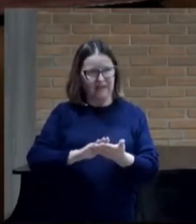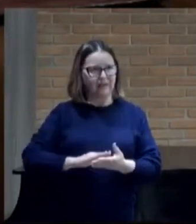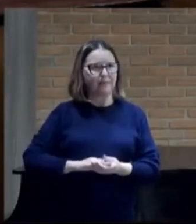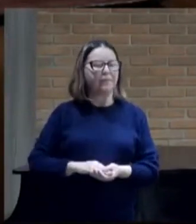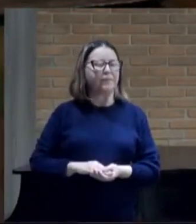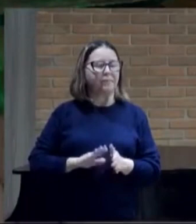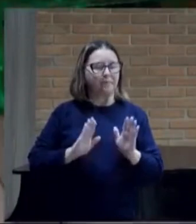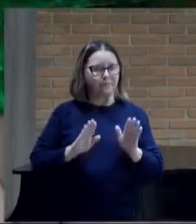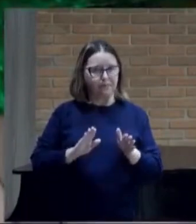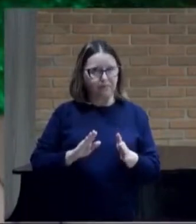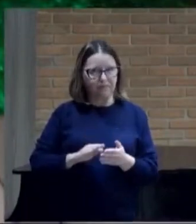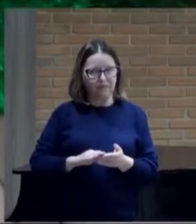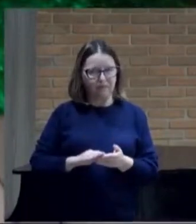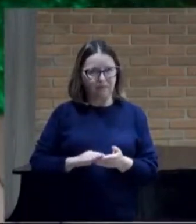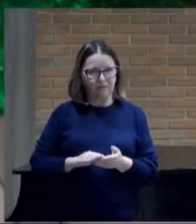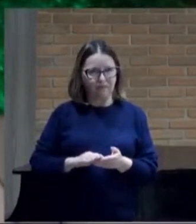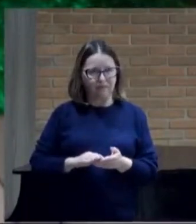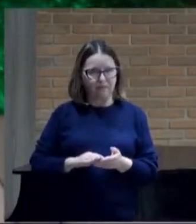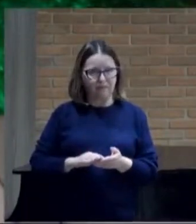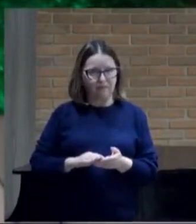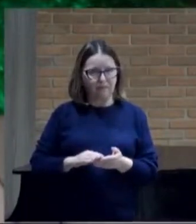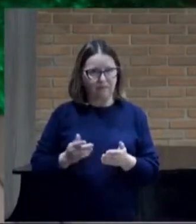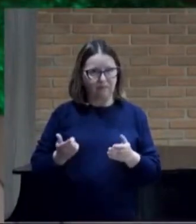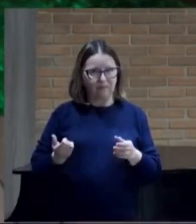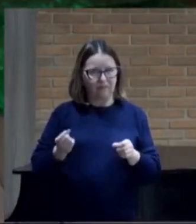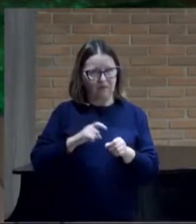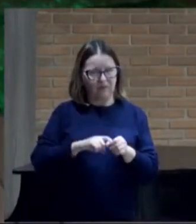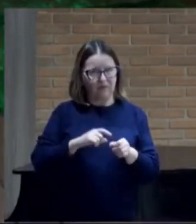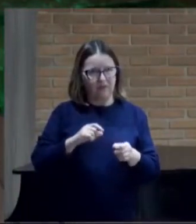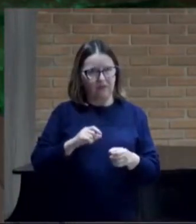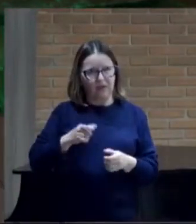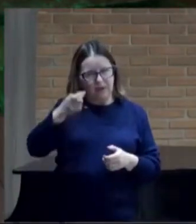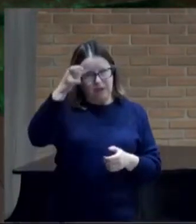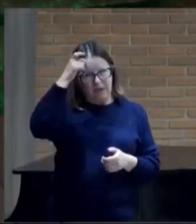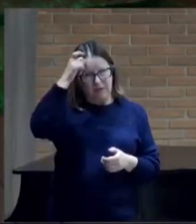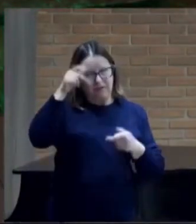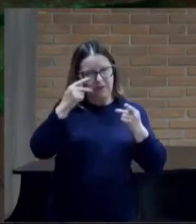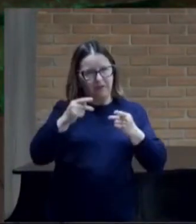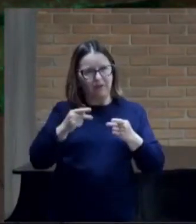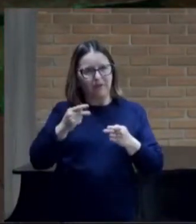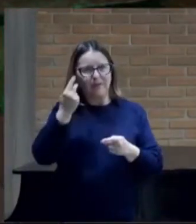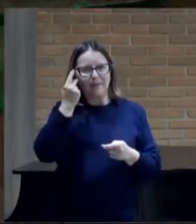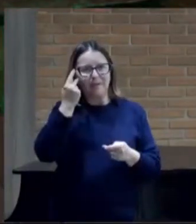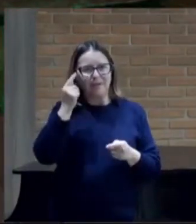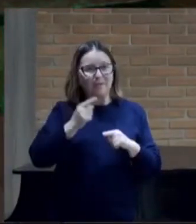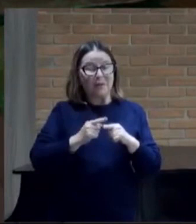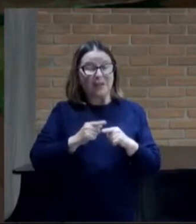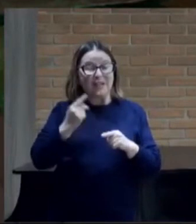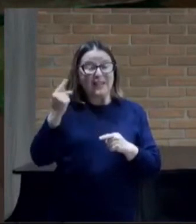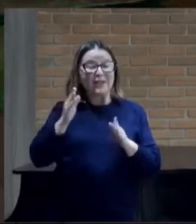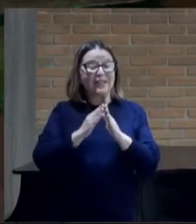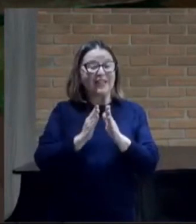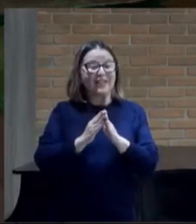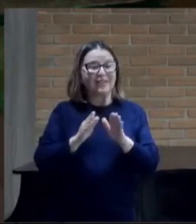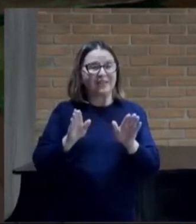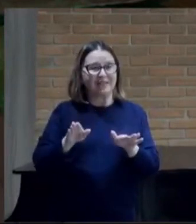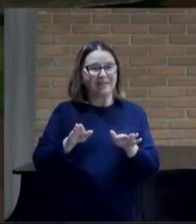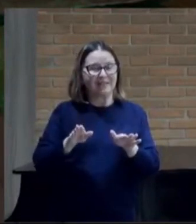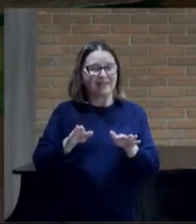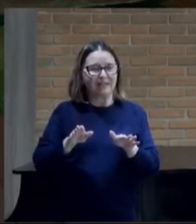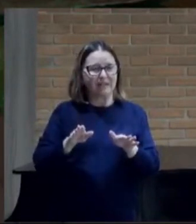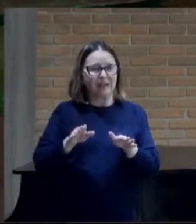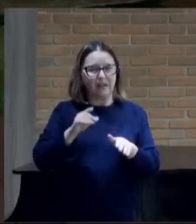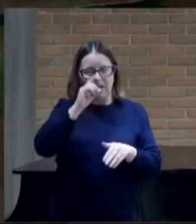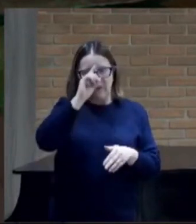Ali Ele volta Ali o texto Satanás Diz assim Porque aos seus anjos Dará ordem Aos teus